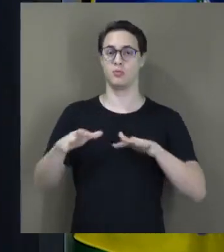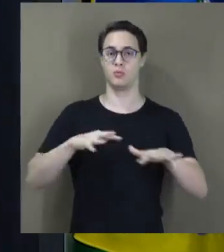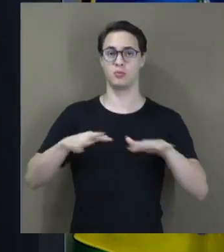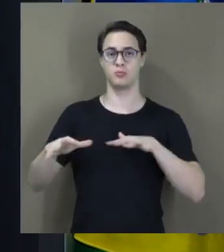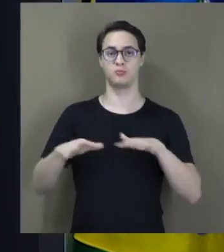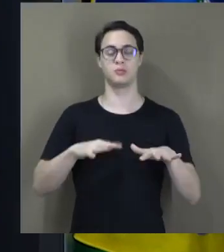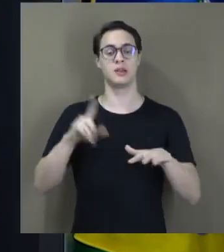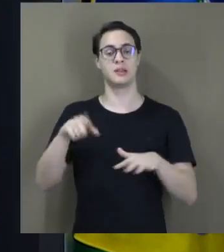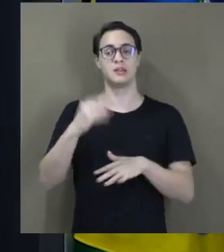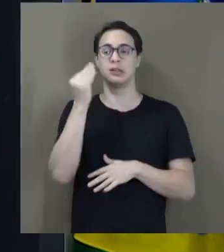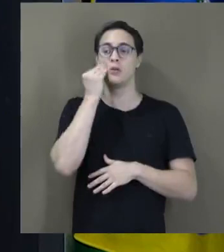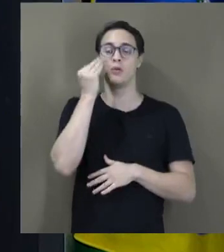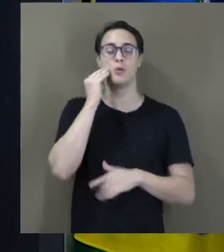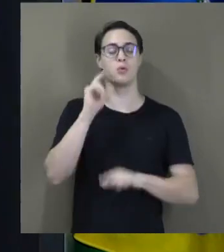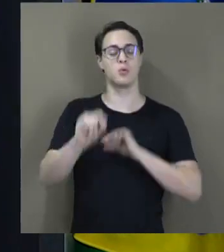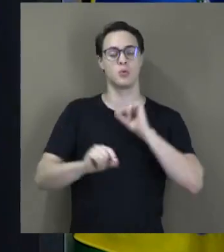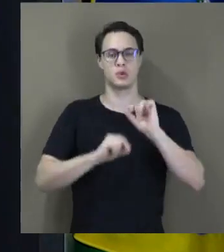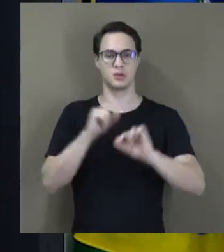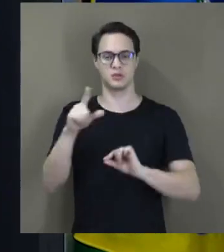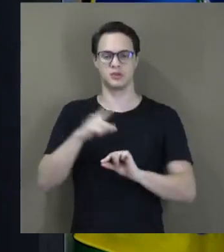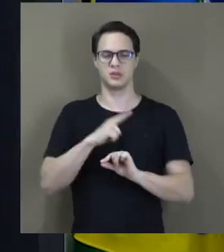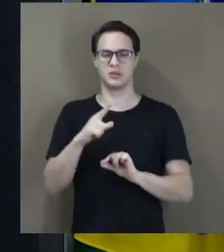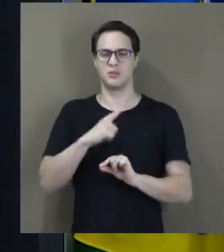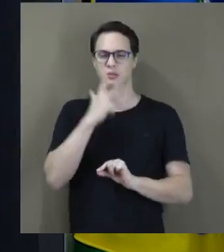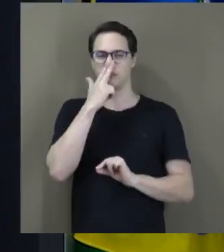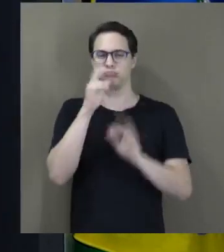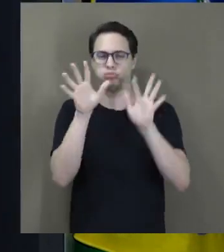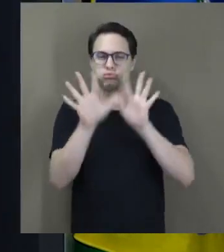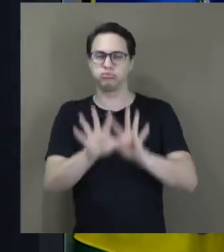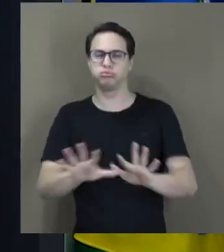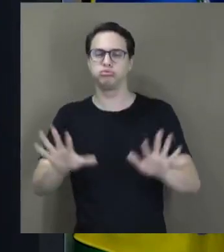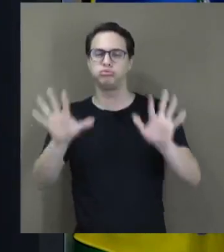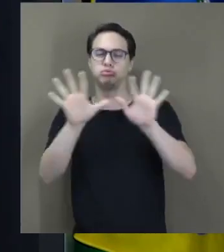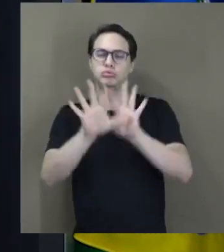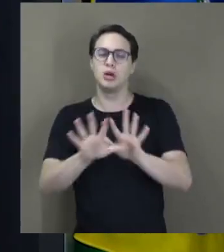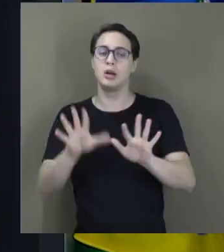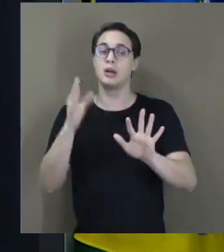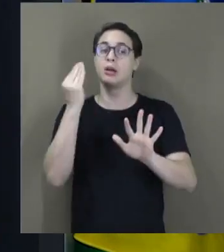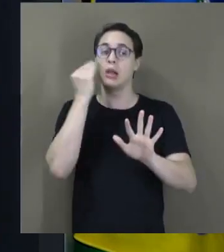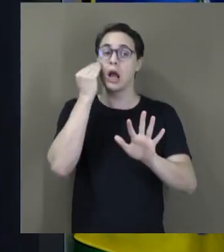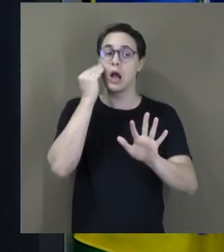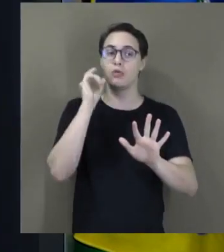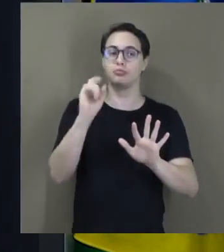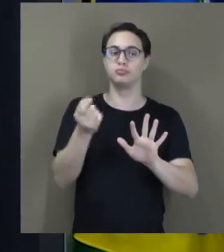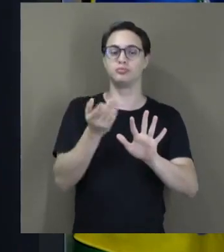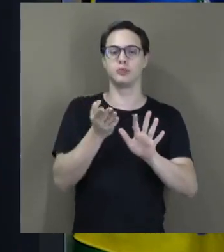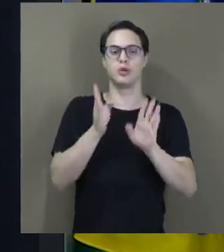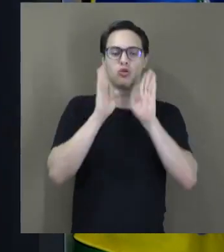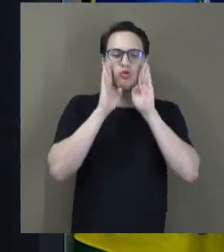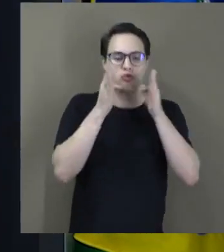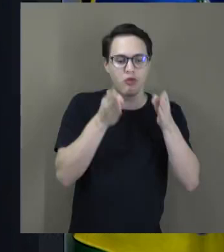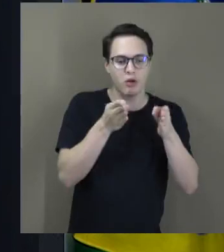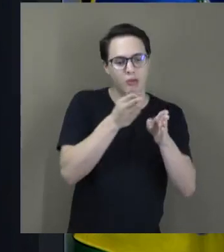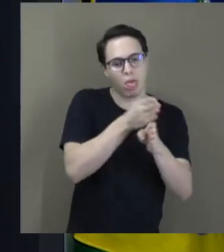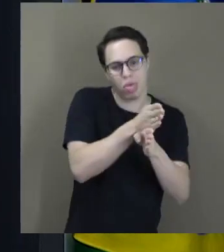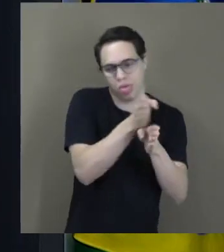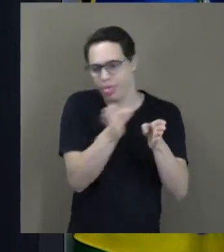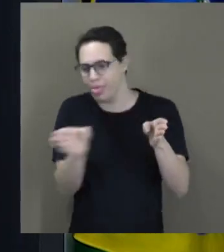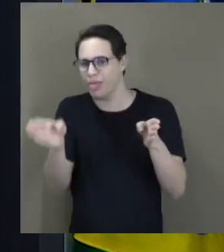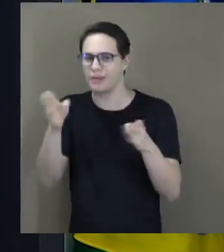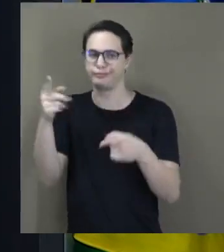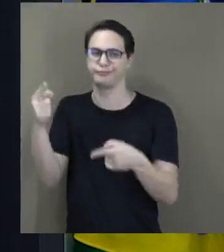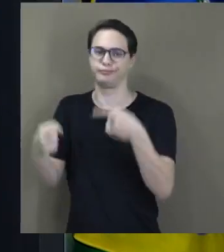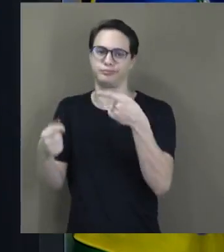tentativas de lançar uma nuvem de fumaça, com o objetivo de desviar o foco das discussões sobre a